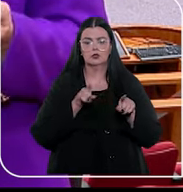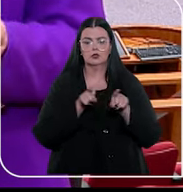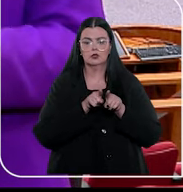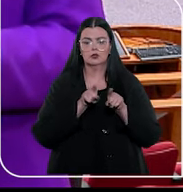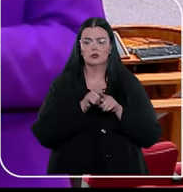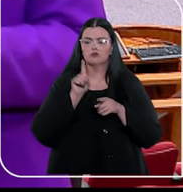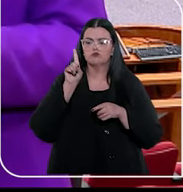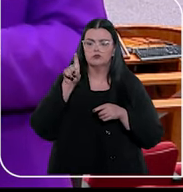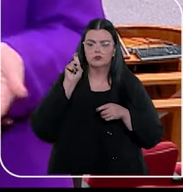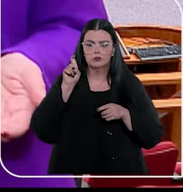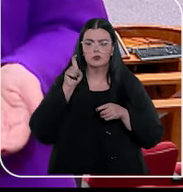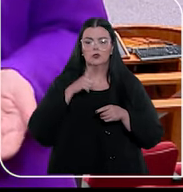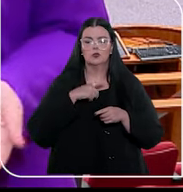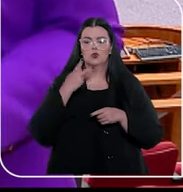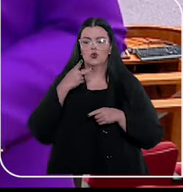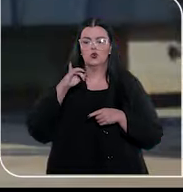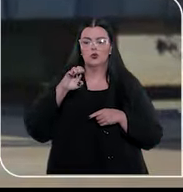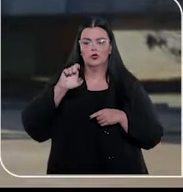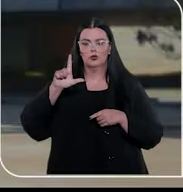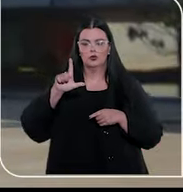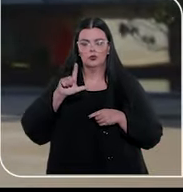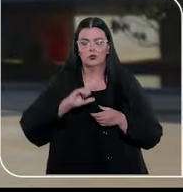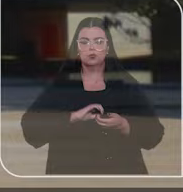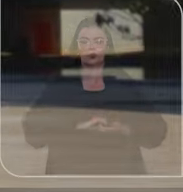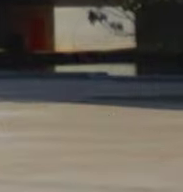e filtrar a busca por PUIL.